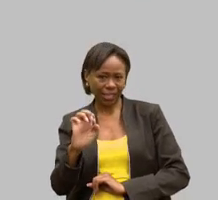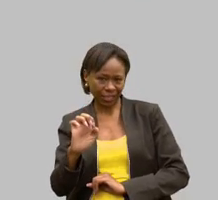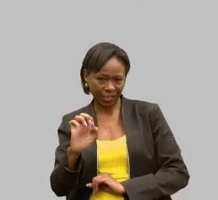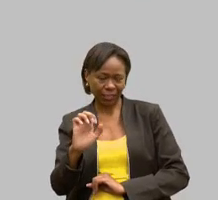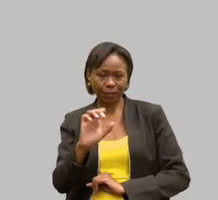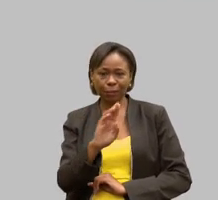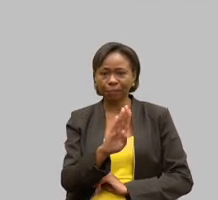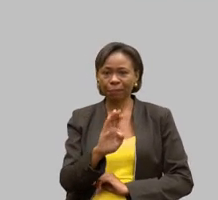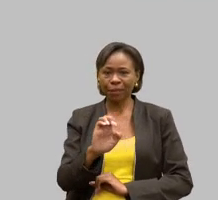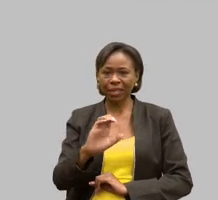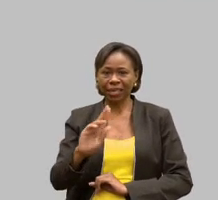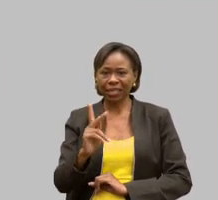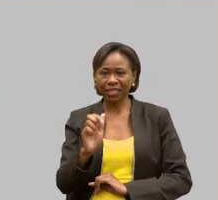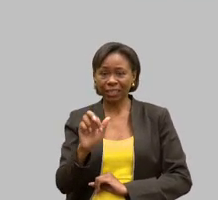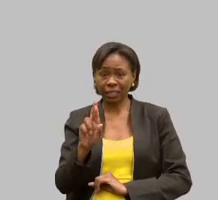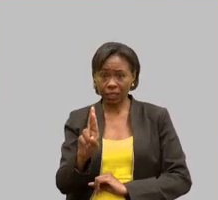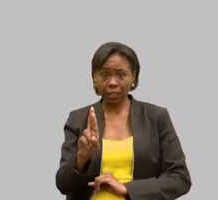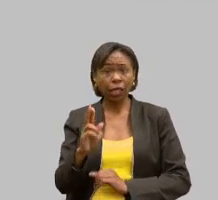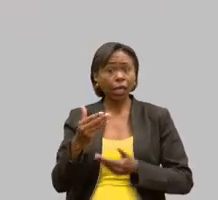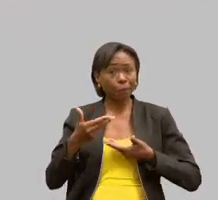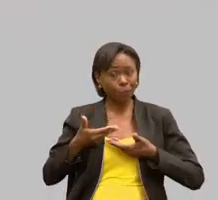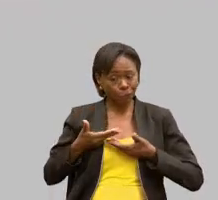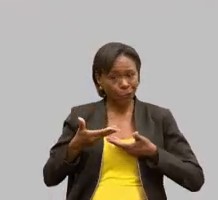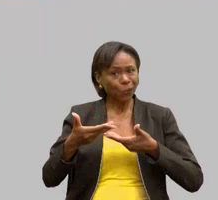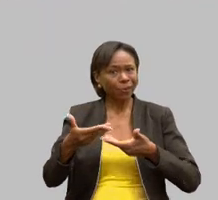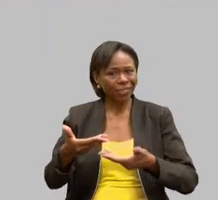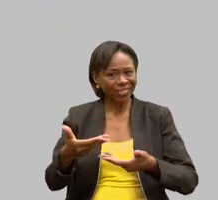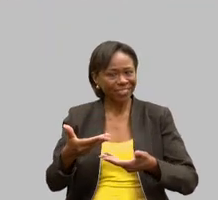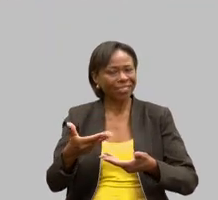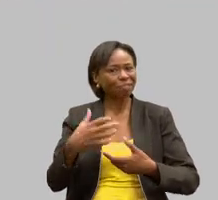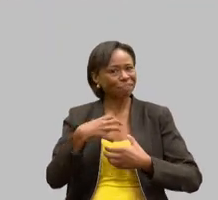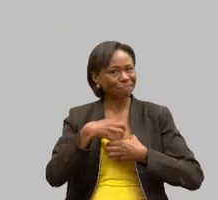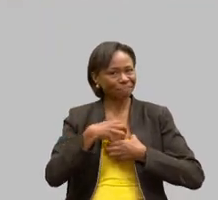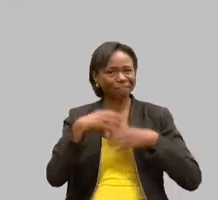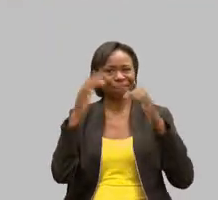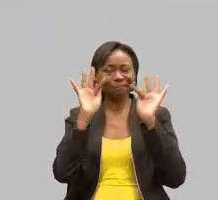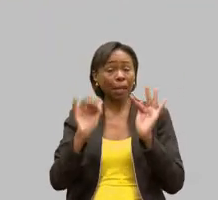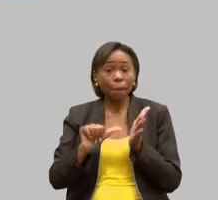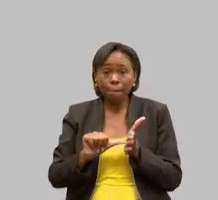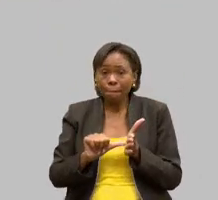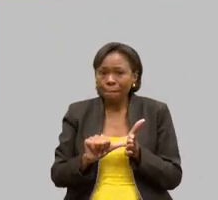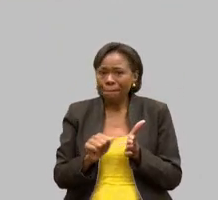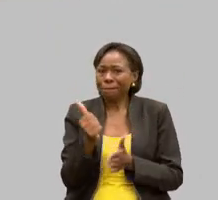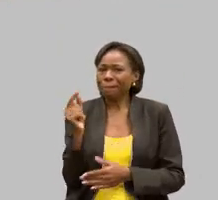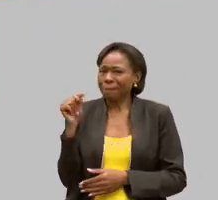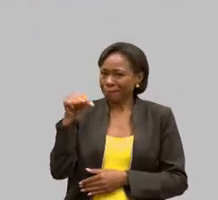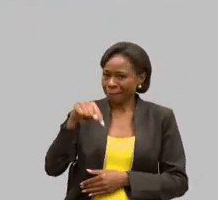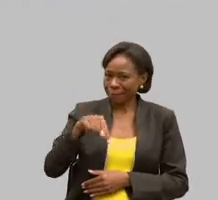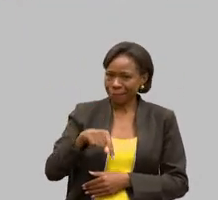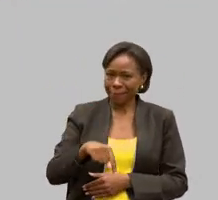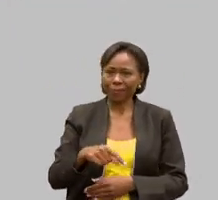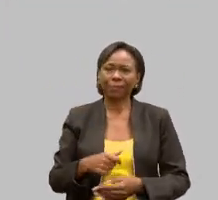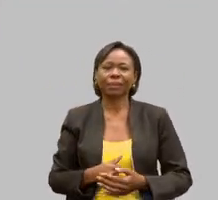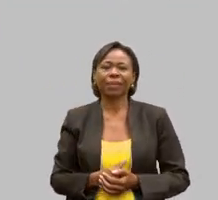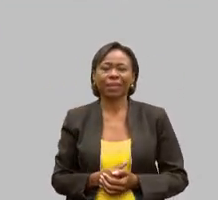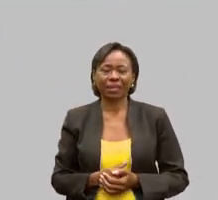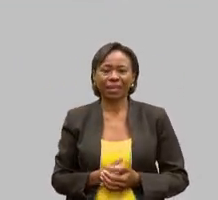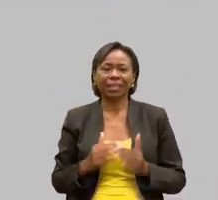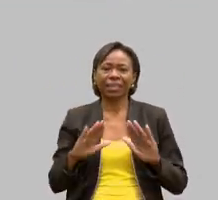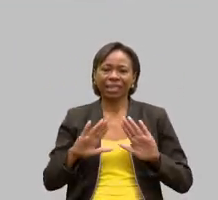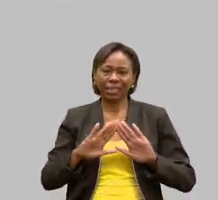que me convidou fico muito feliz primeira vez aqui nessa casa